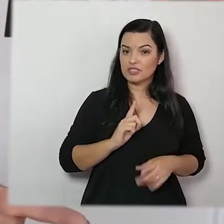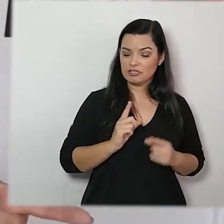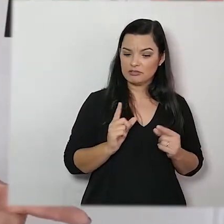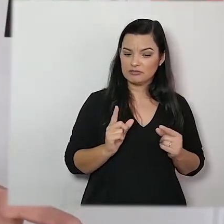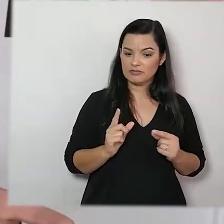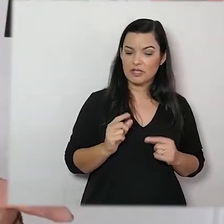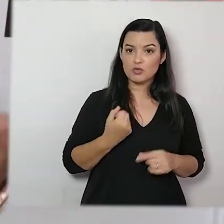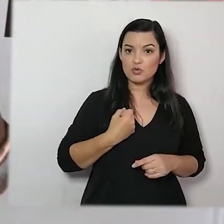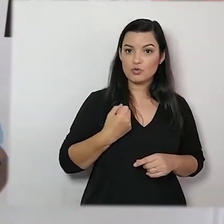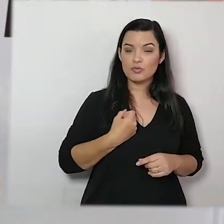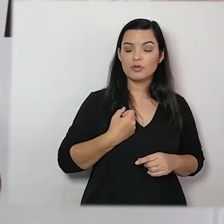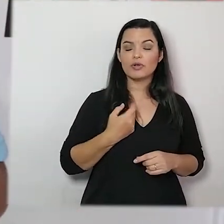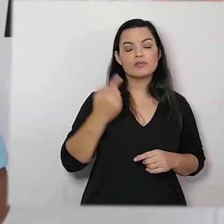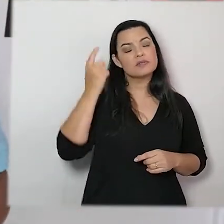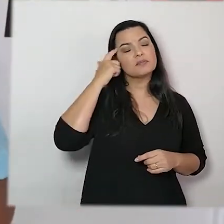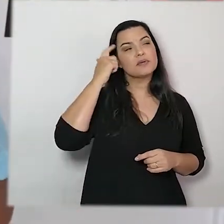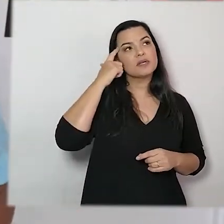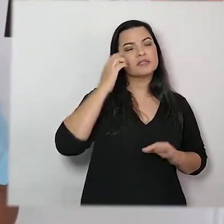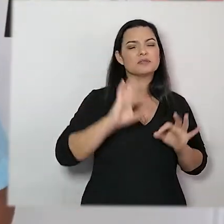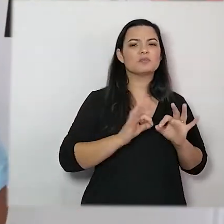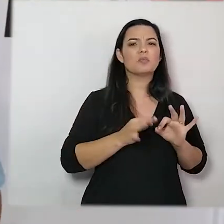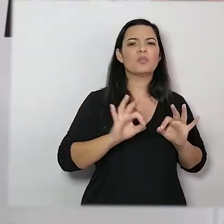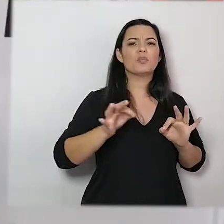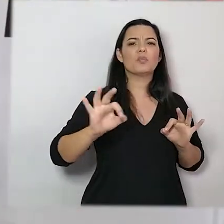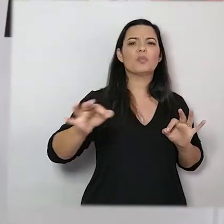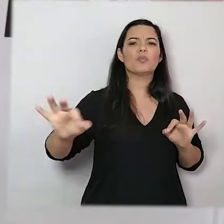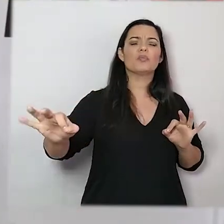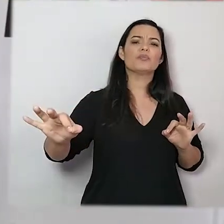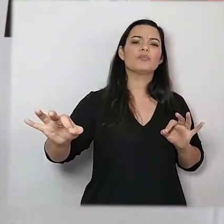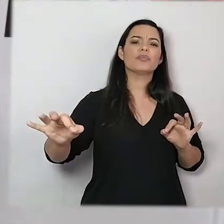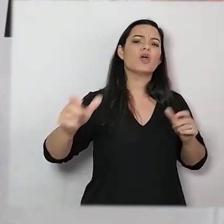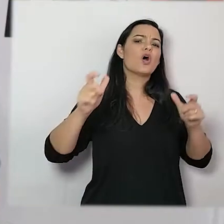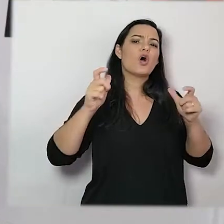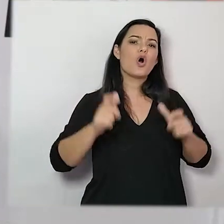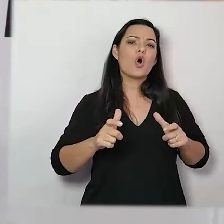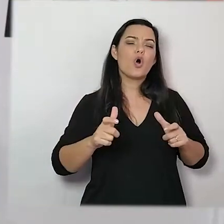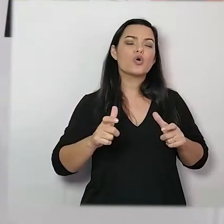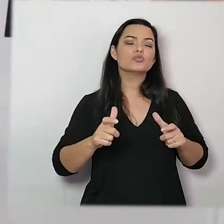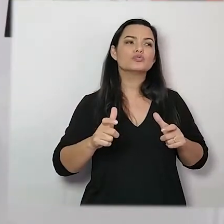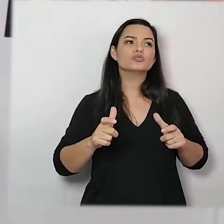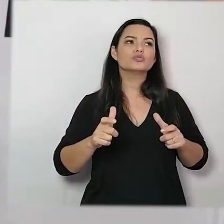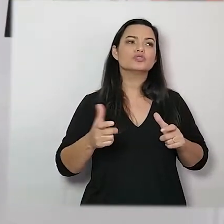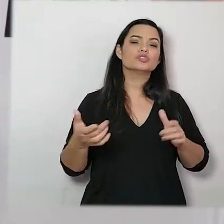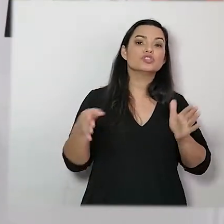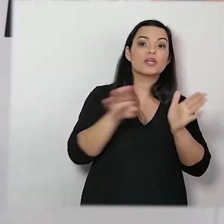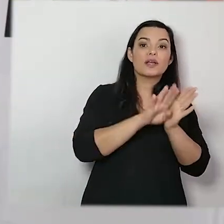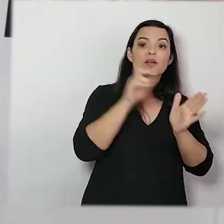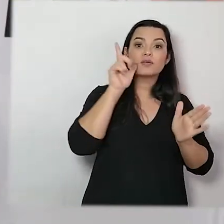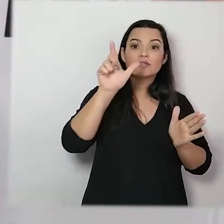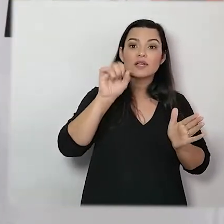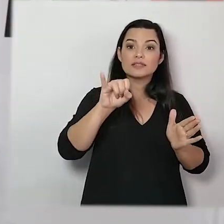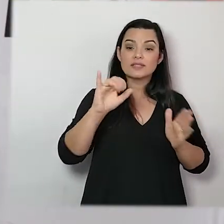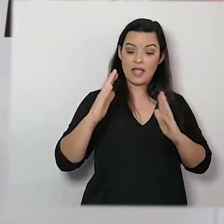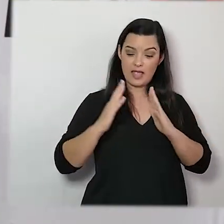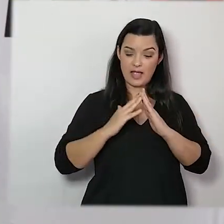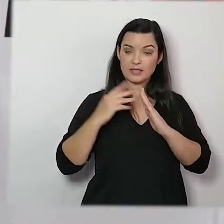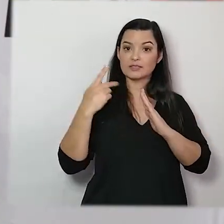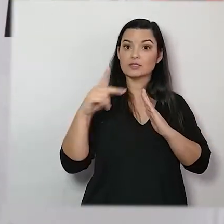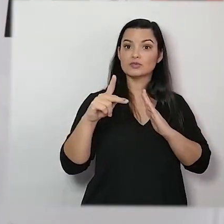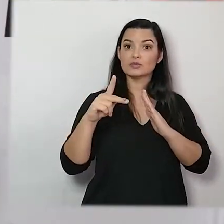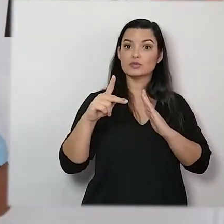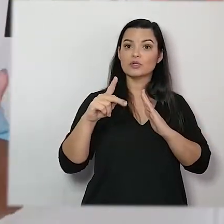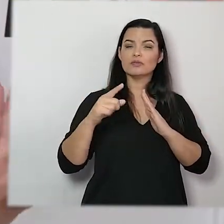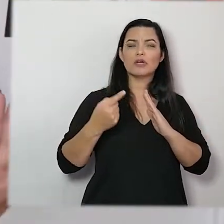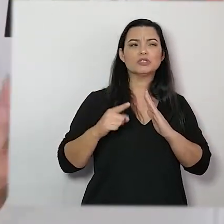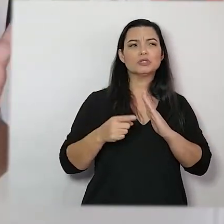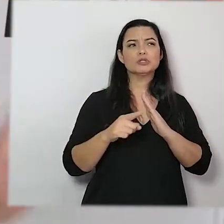toda onde vocês acham que daria para chegar saindo da sua casa. Ai, meu